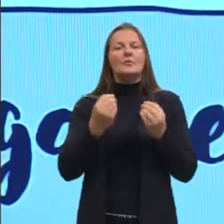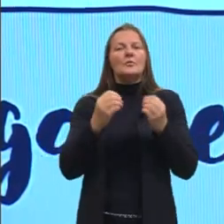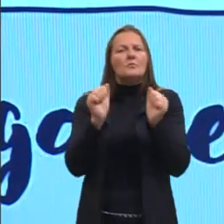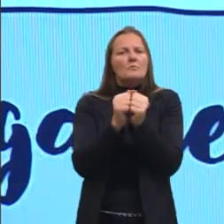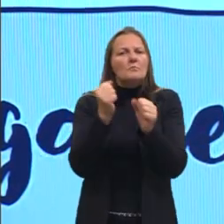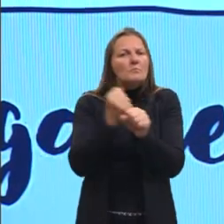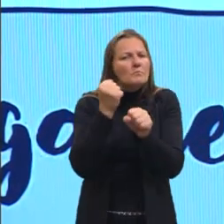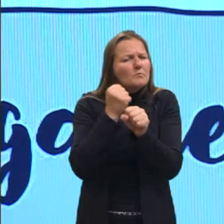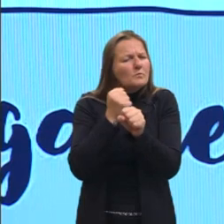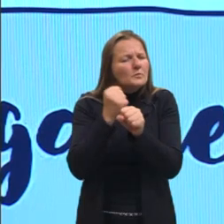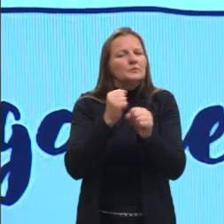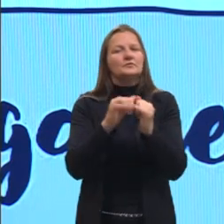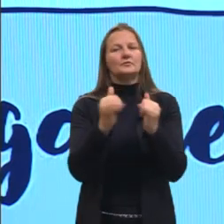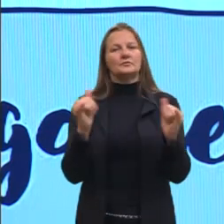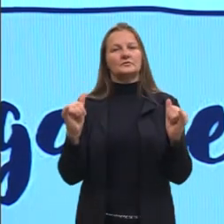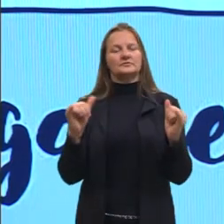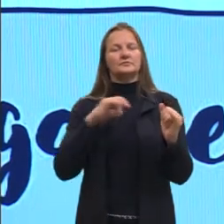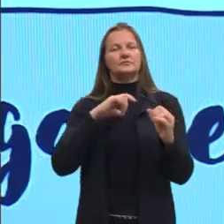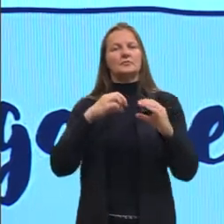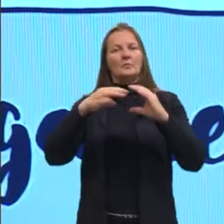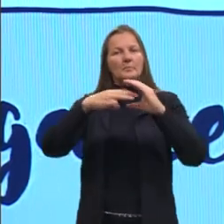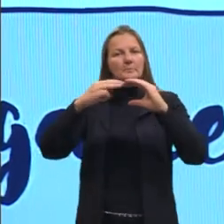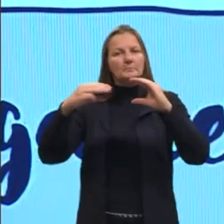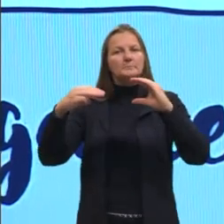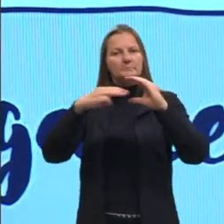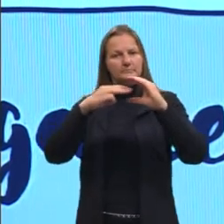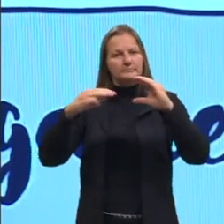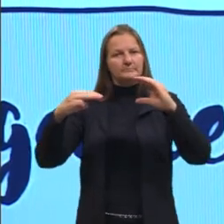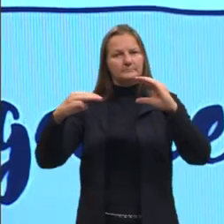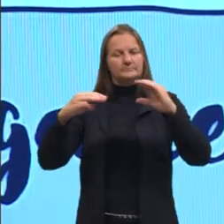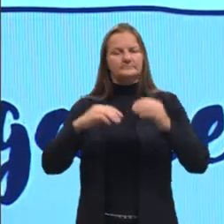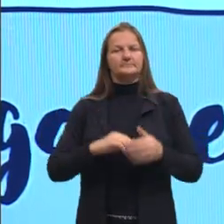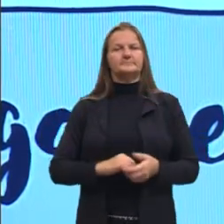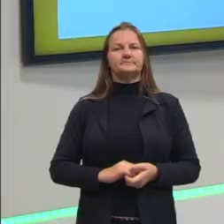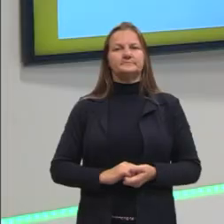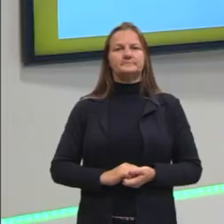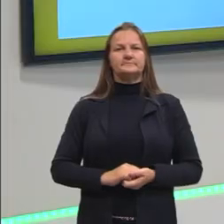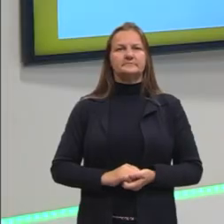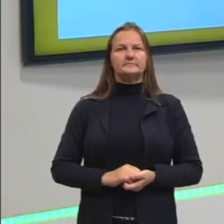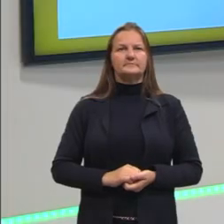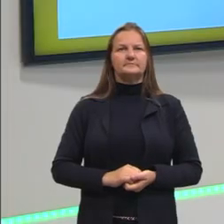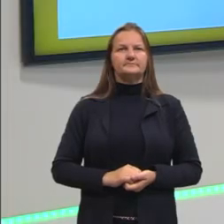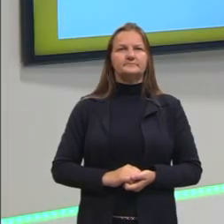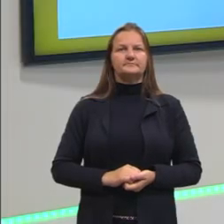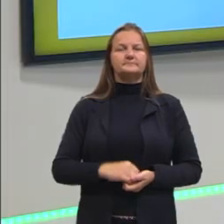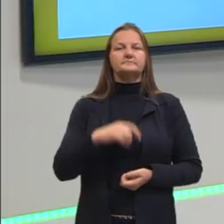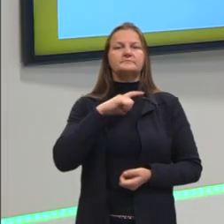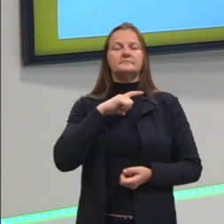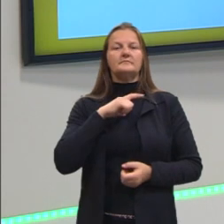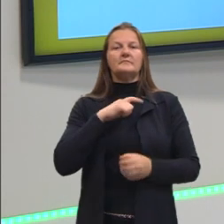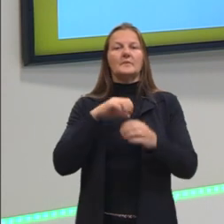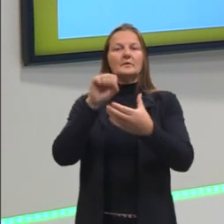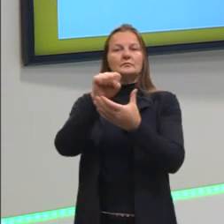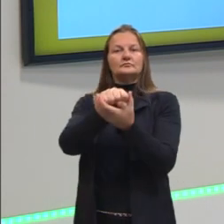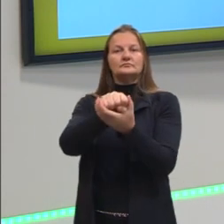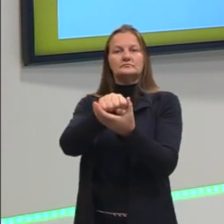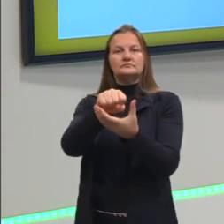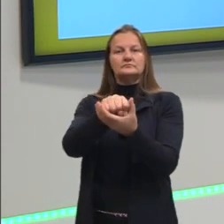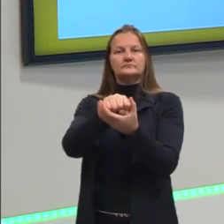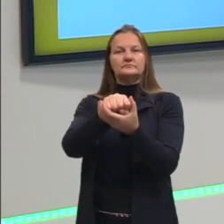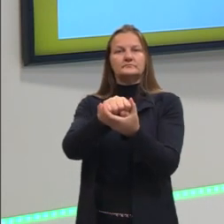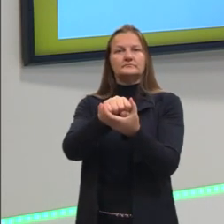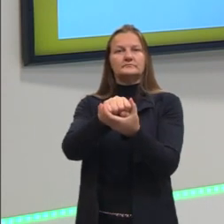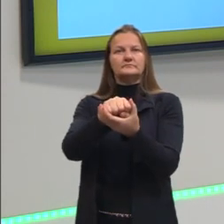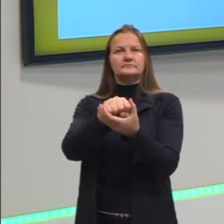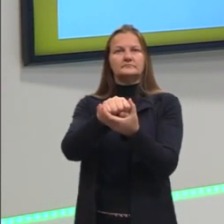de energia, já nos remete, então, à mitocôndria. Temos os ribossomos, ó, são dois